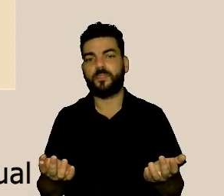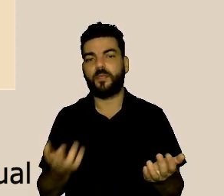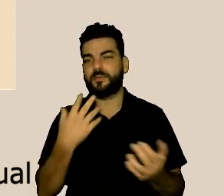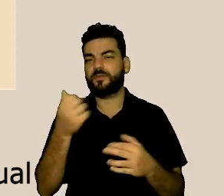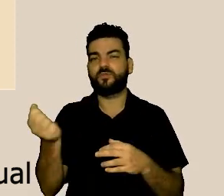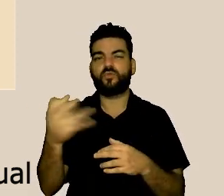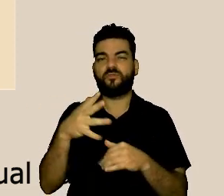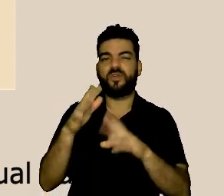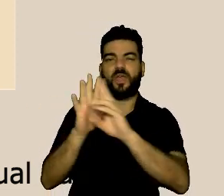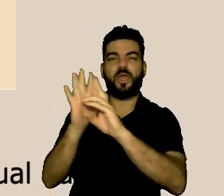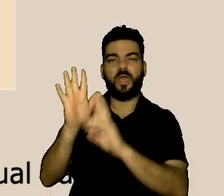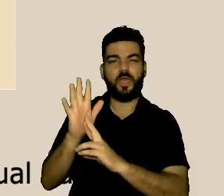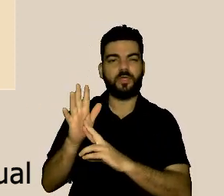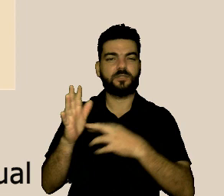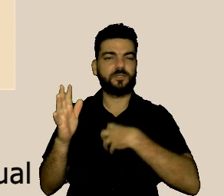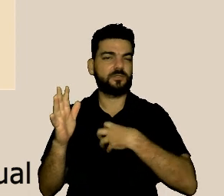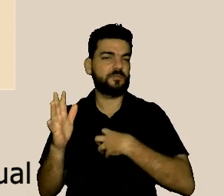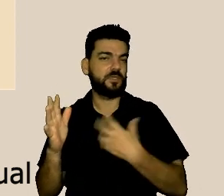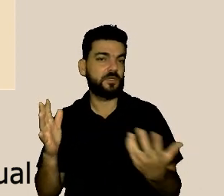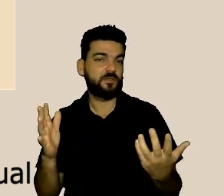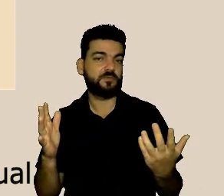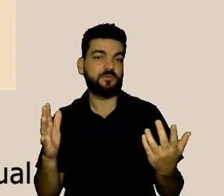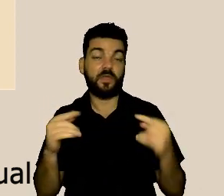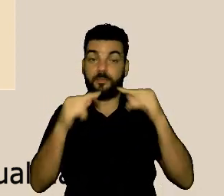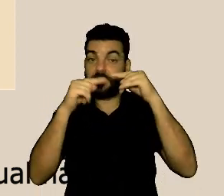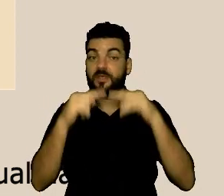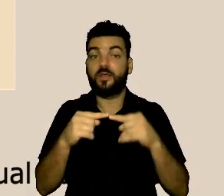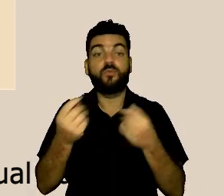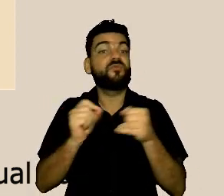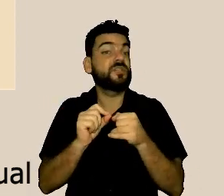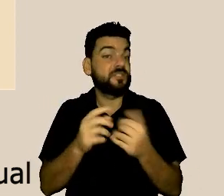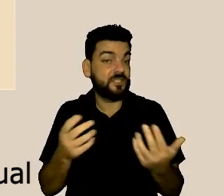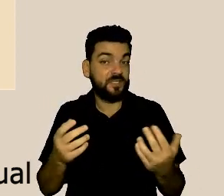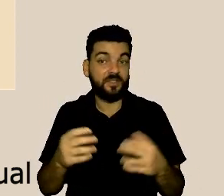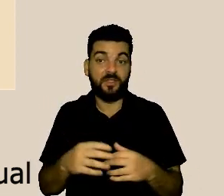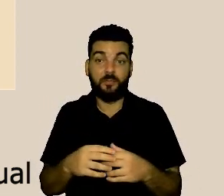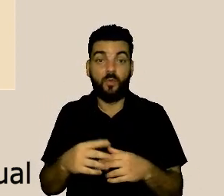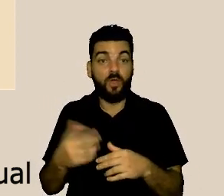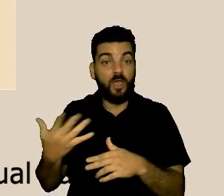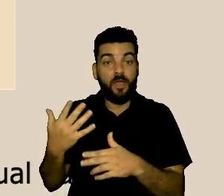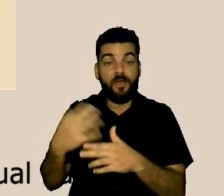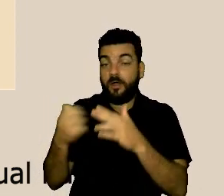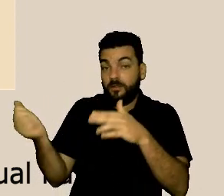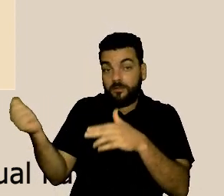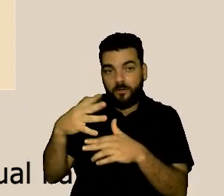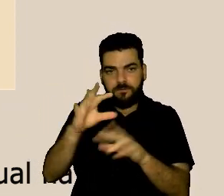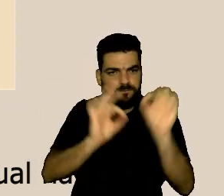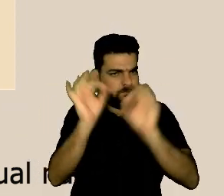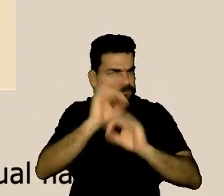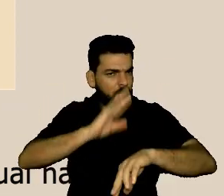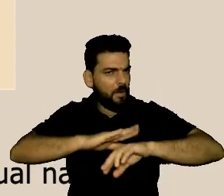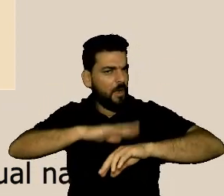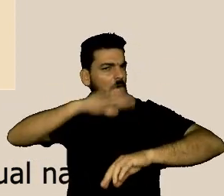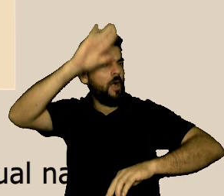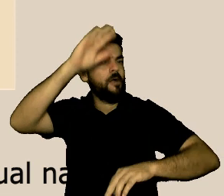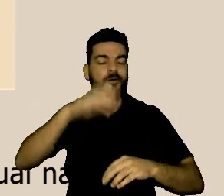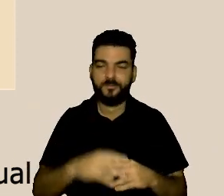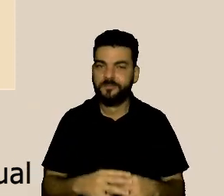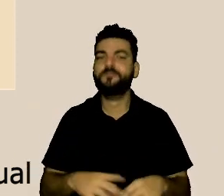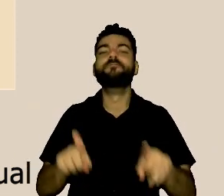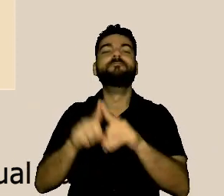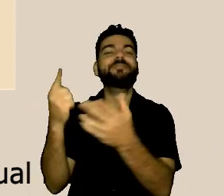de conduta que pudesse ter mais do que tem o nosso atual. A gente criou uma